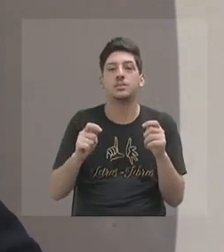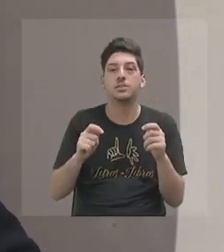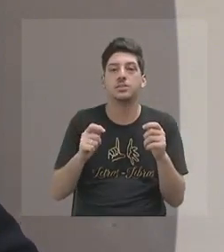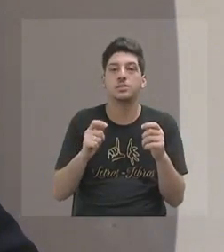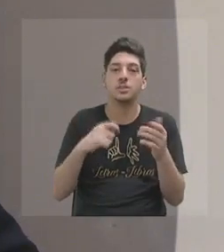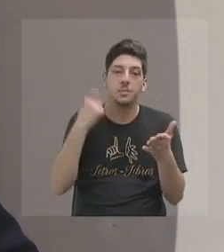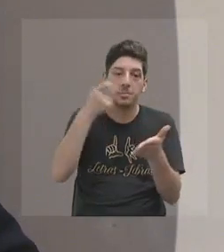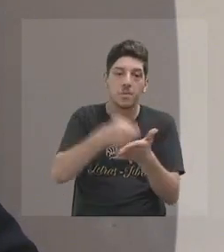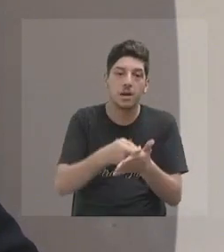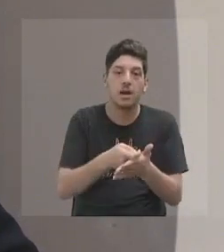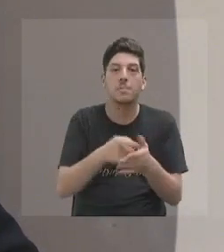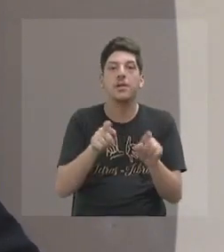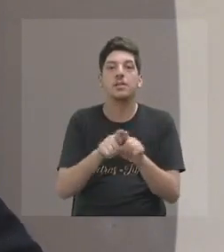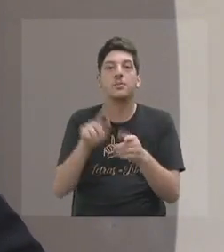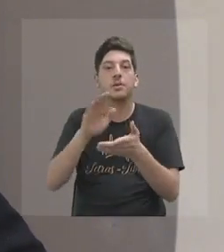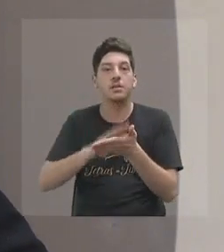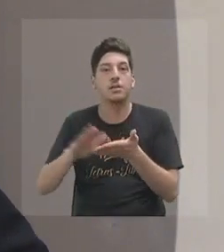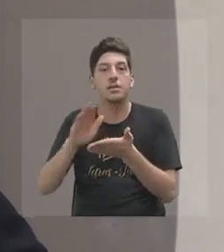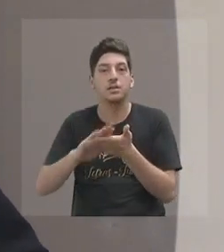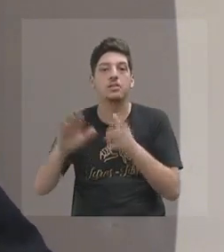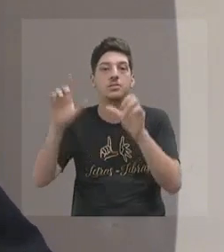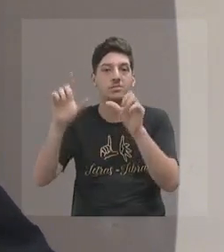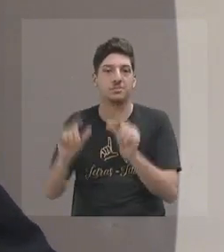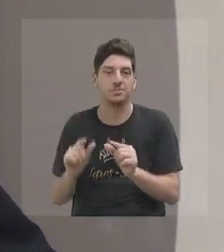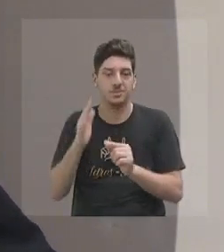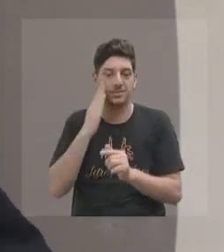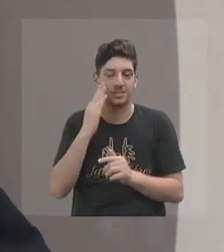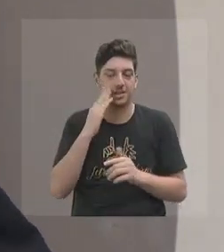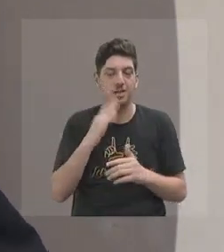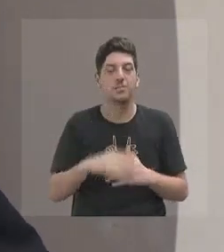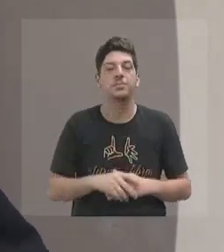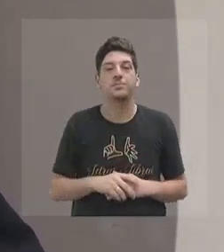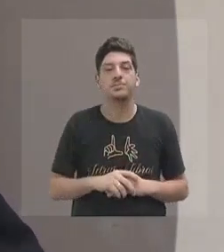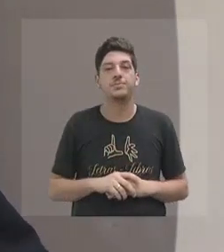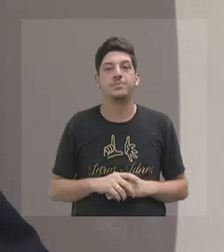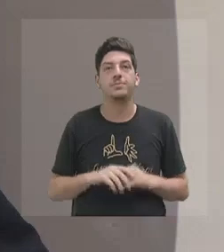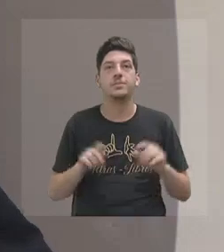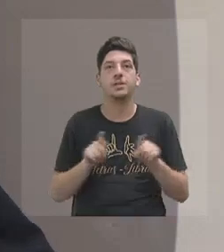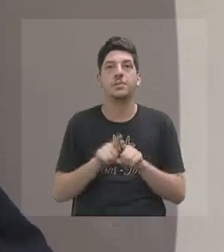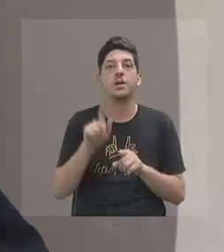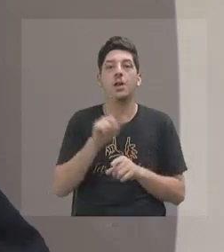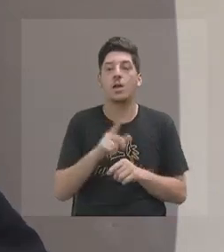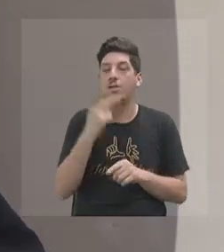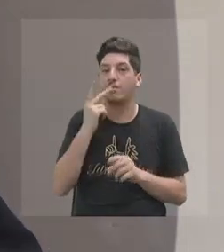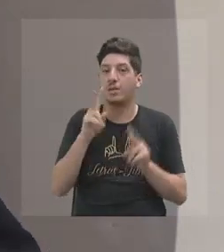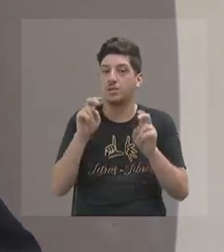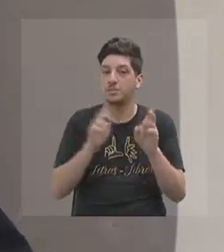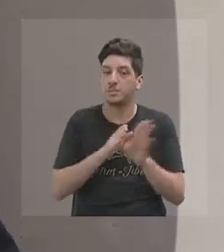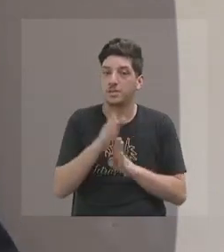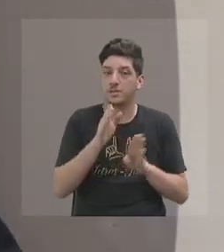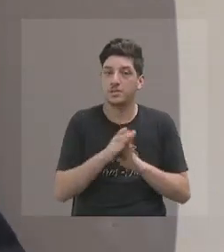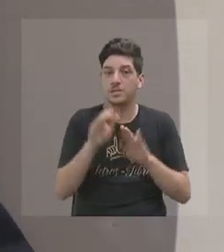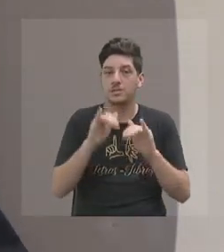do pagamento dessas despesas. E aí, obviamente, volto a falar dos manuais de publicidade.